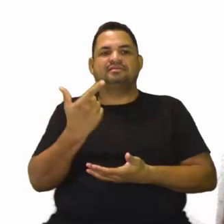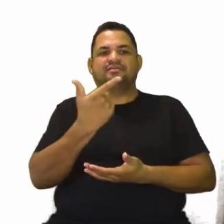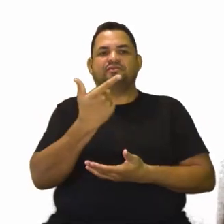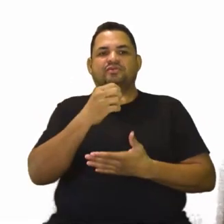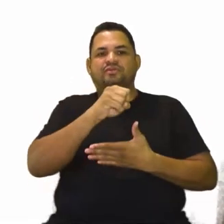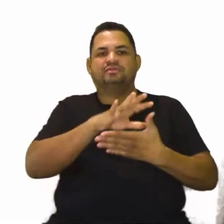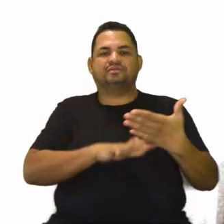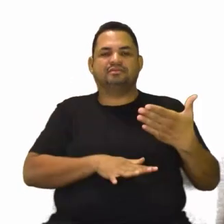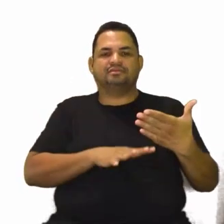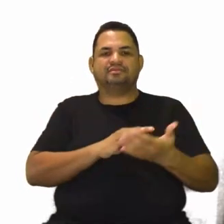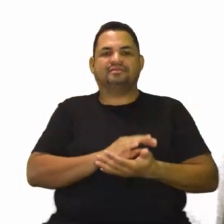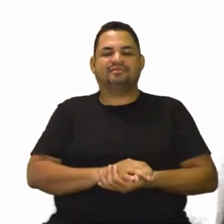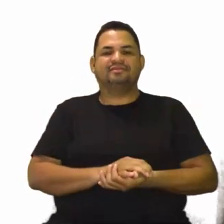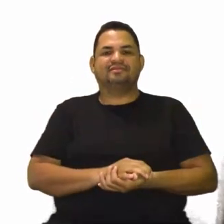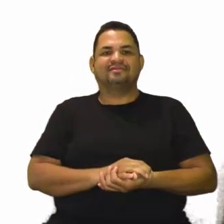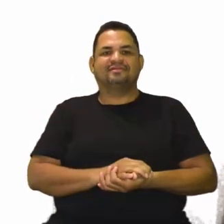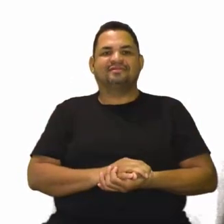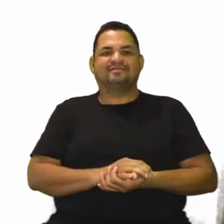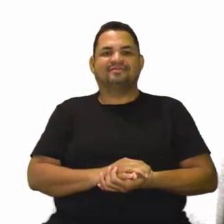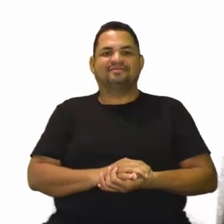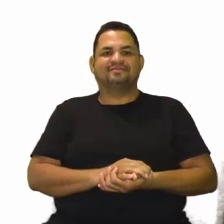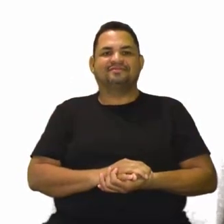segunda, vamos para a segunda, Sérgio. Vamos lá.